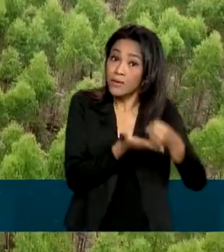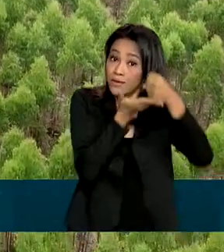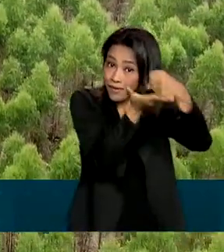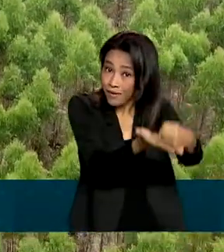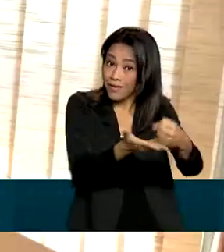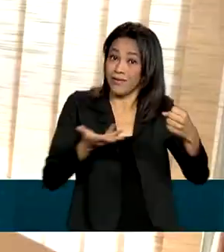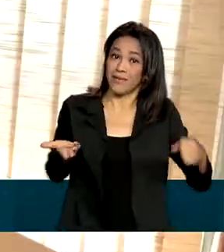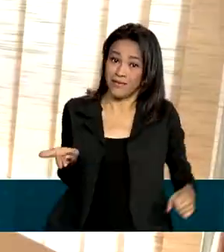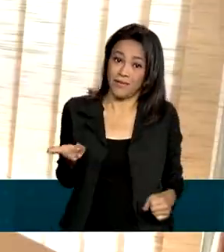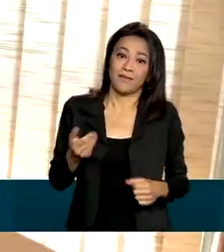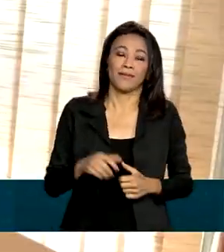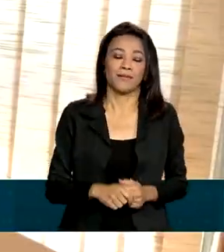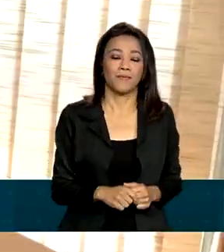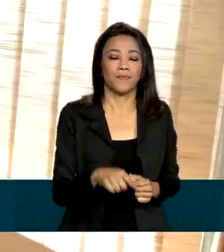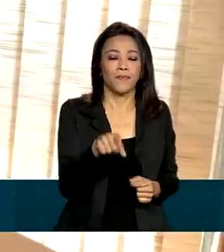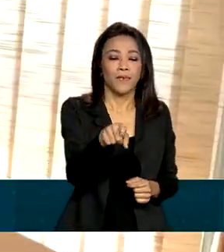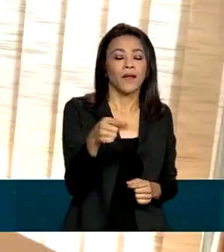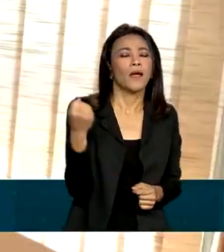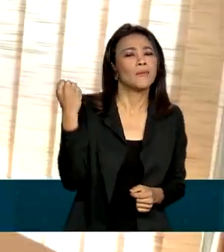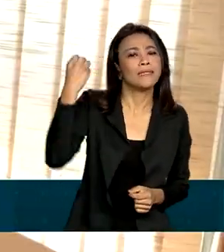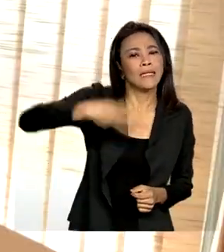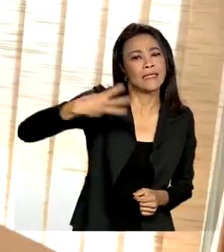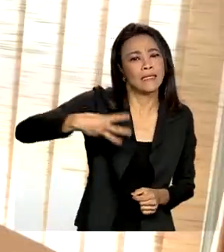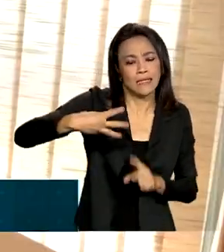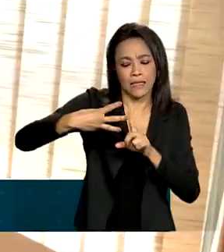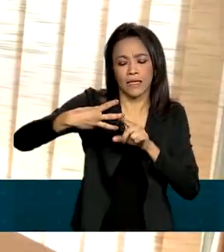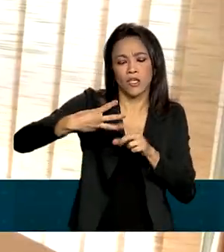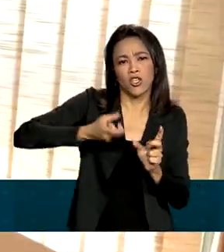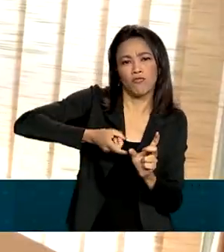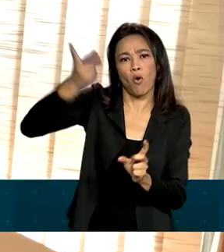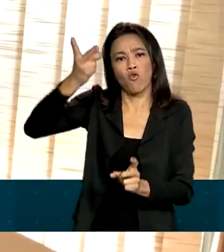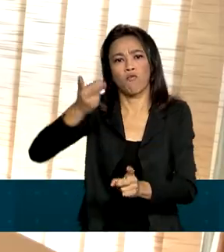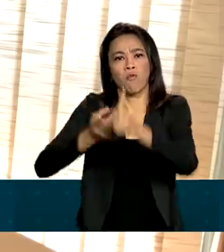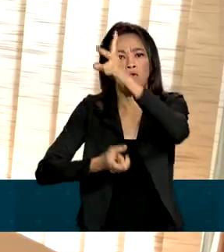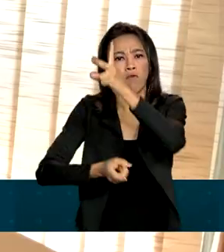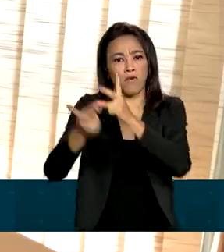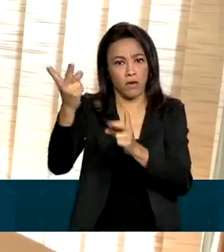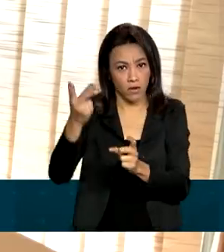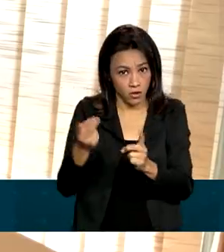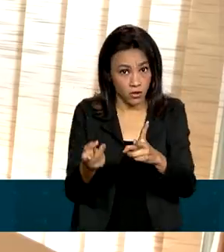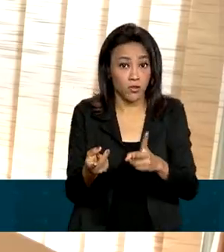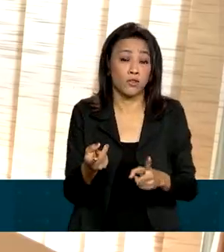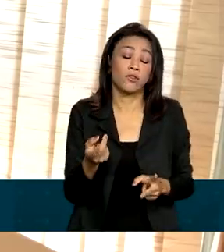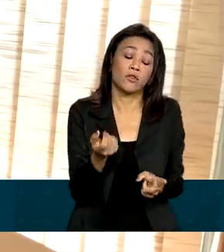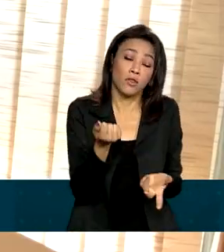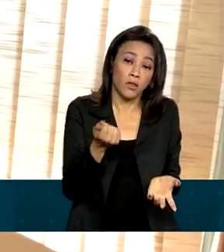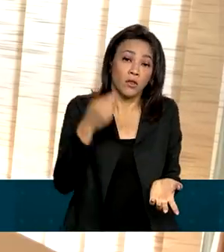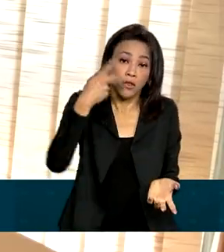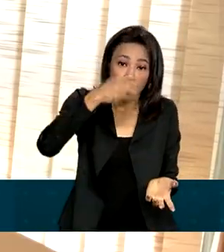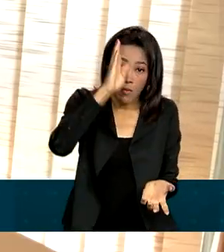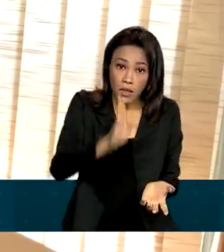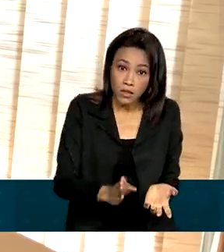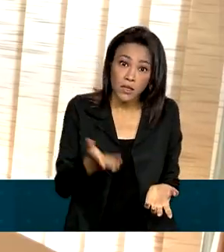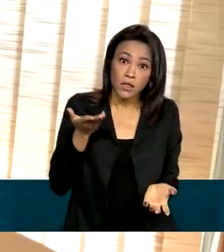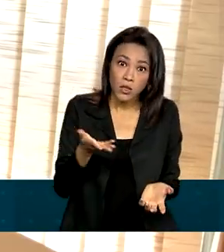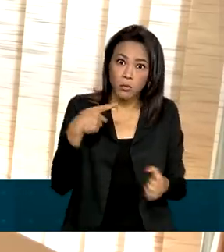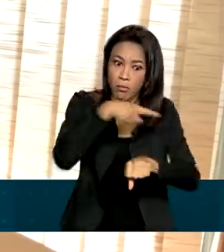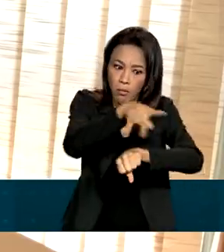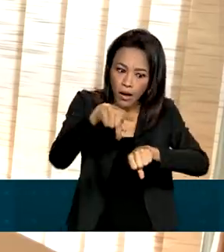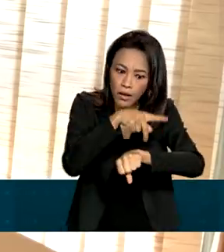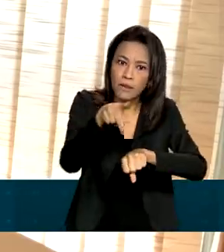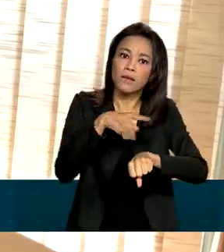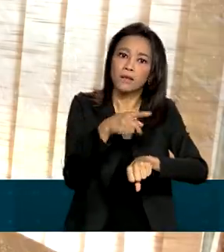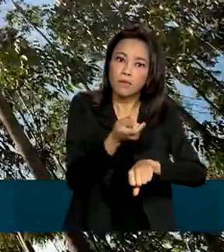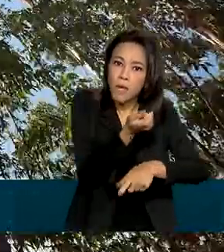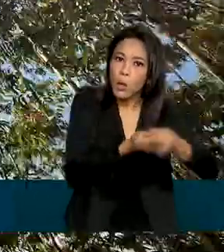natureza. É o terceiro da pauta de exportação do agronegócio brasileiro, demonstrando a relevância do setor florestal para o país, para a